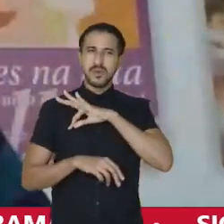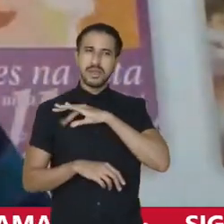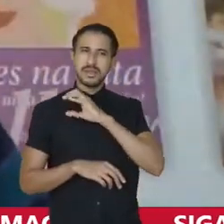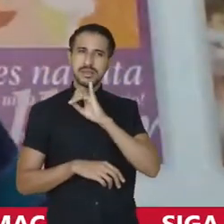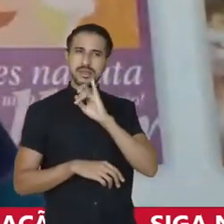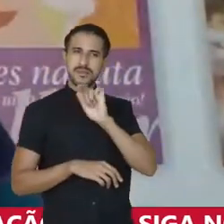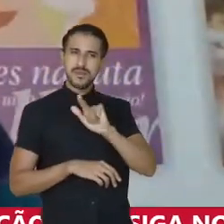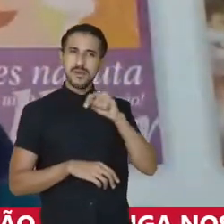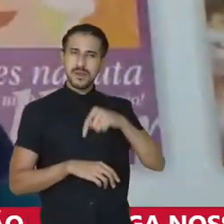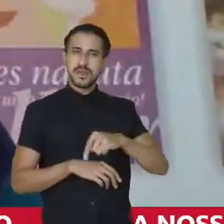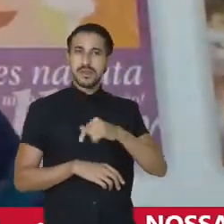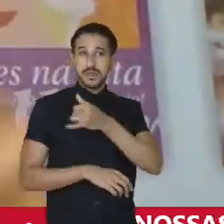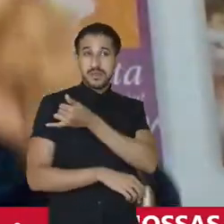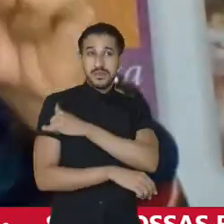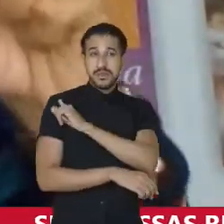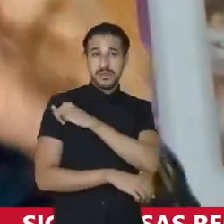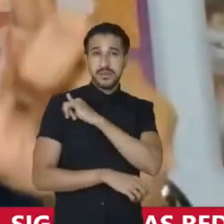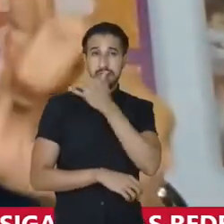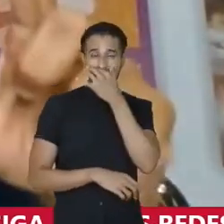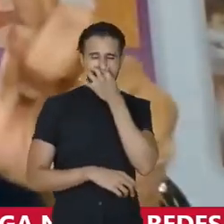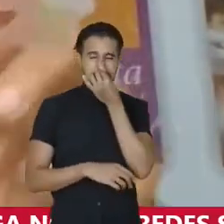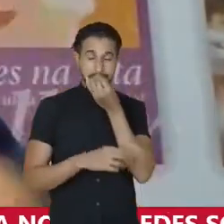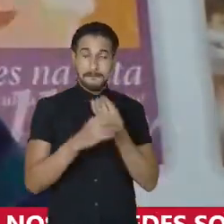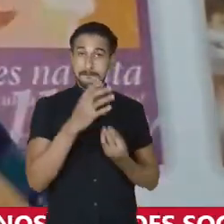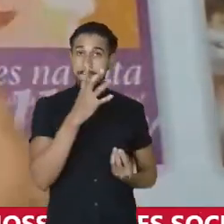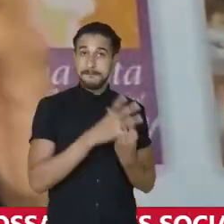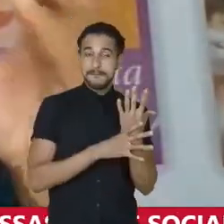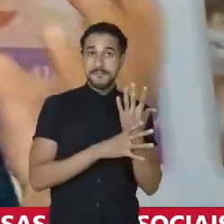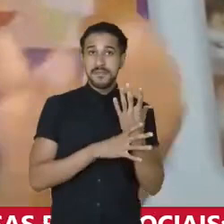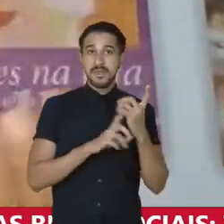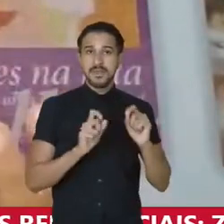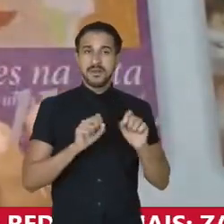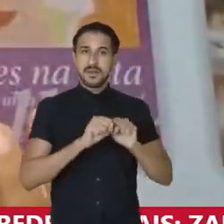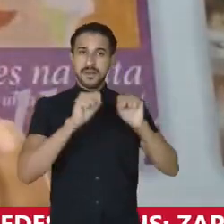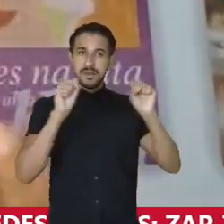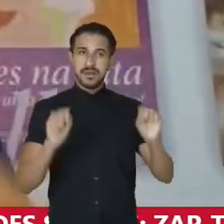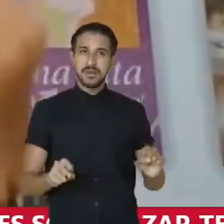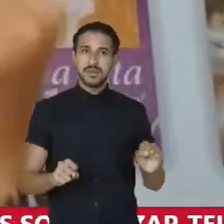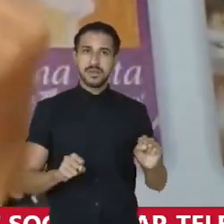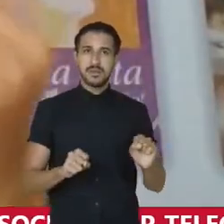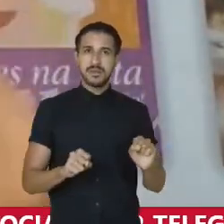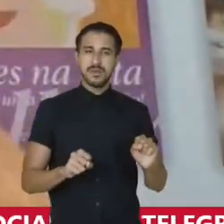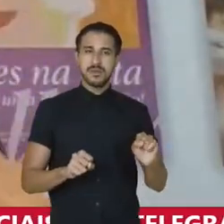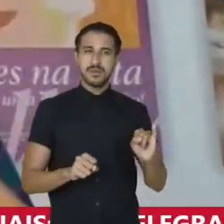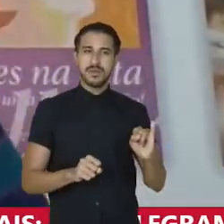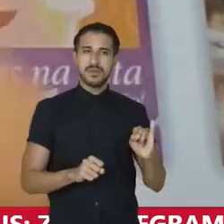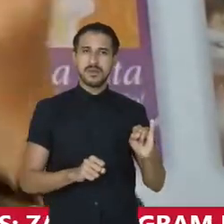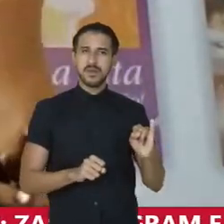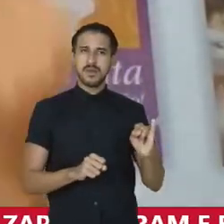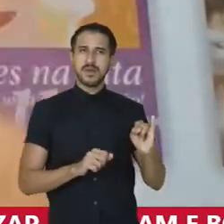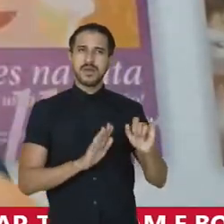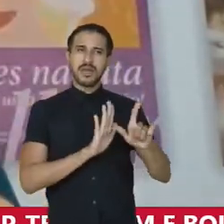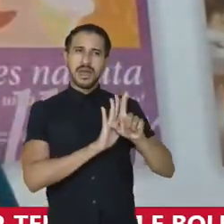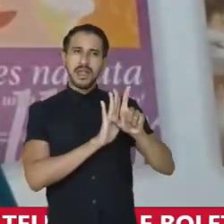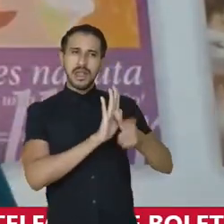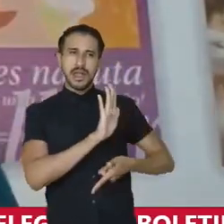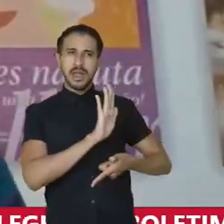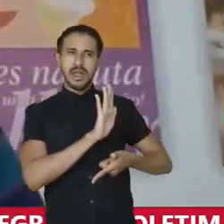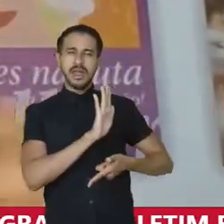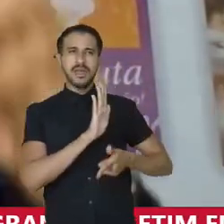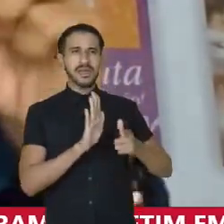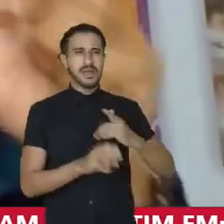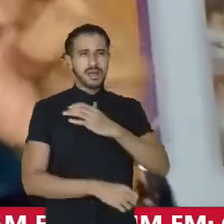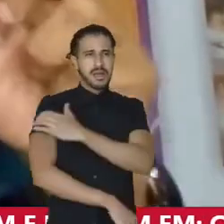civil aqui, por exemplo, do Estado do Rio de Janeiro, criar aquele sistema ilegal e fascista